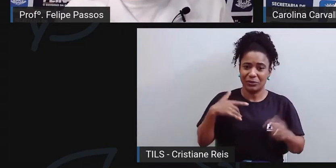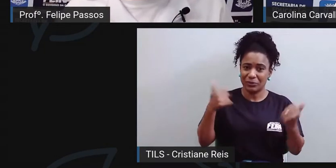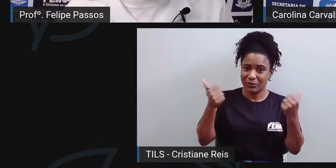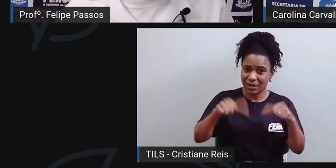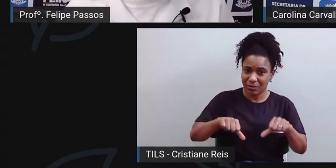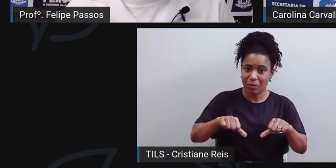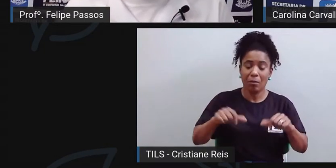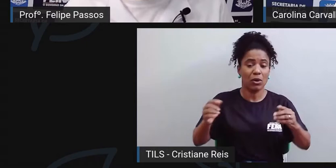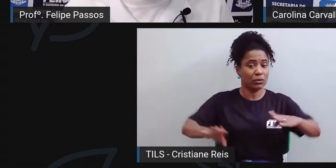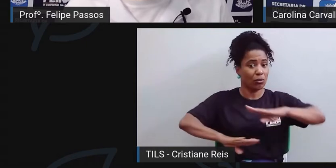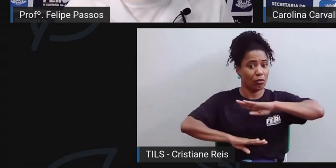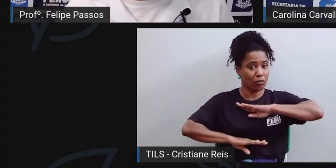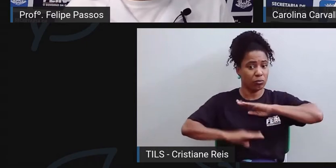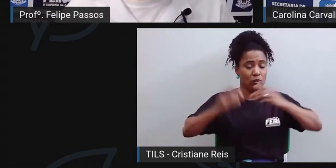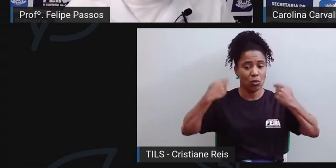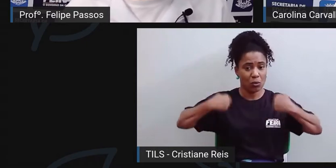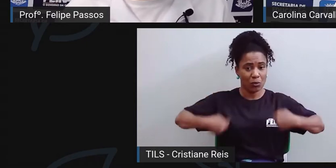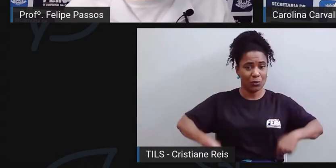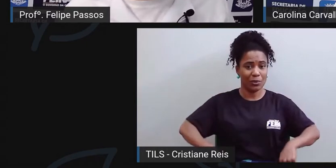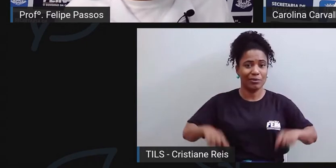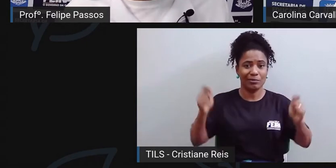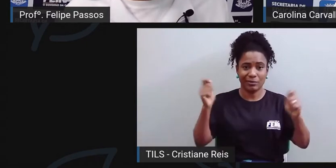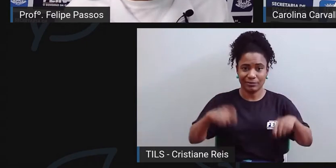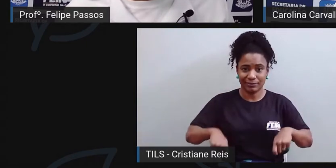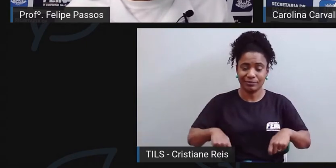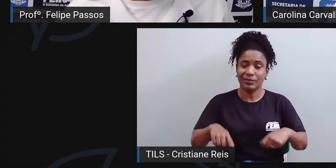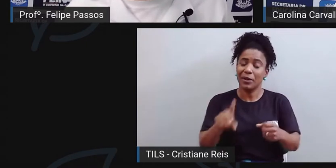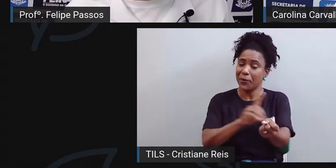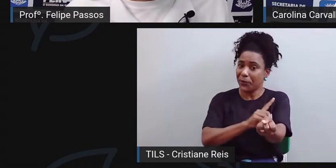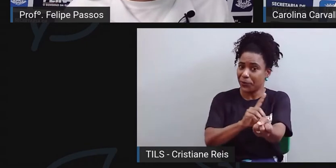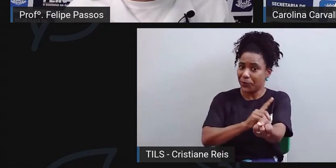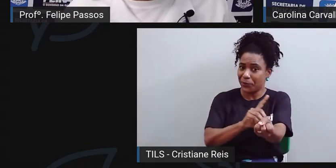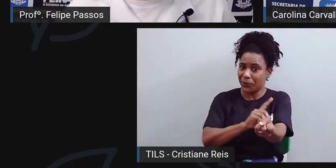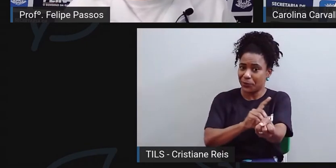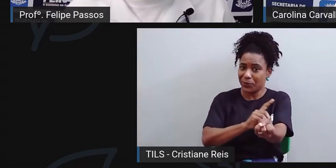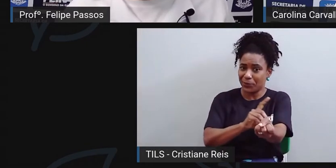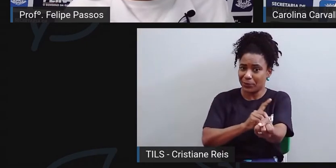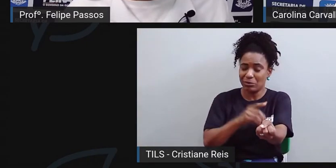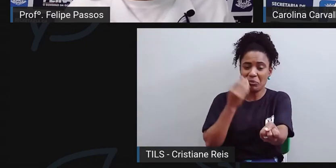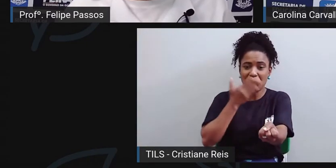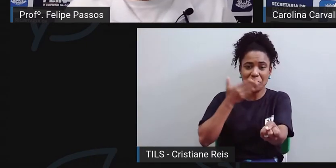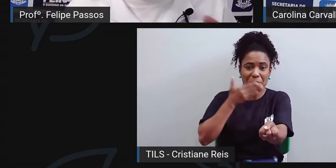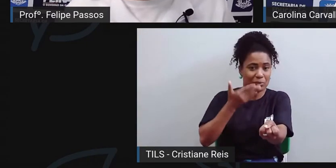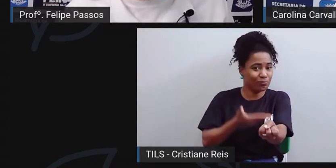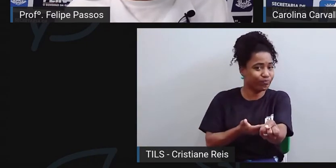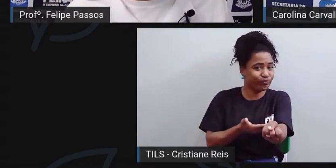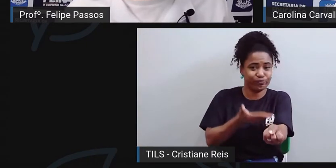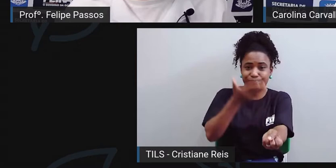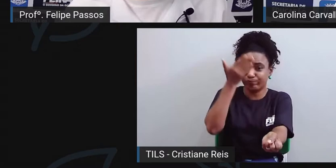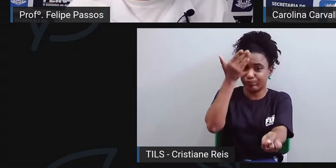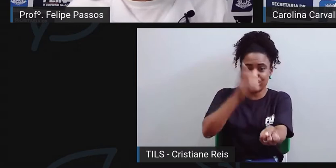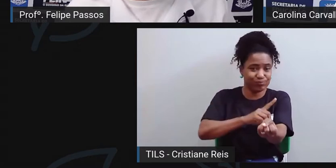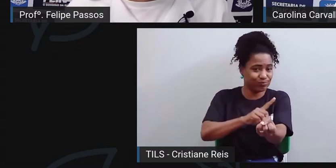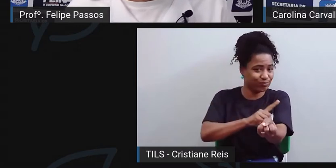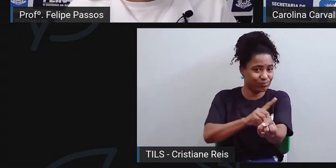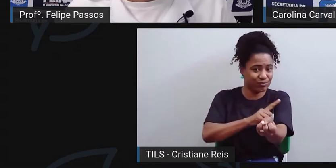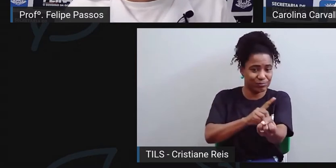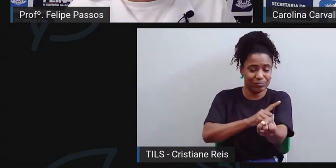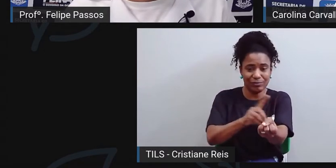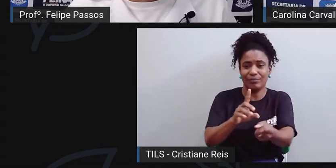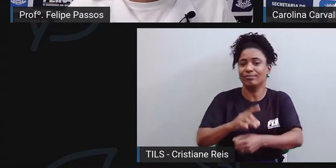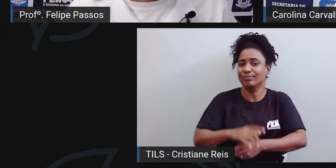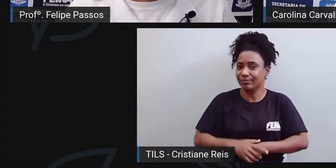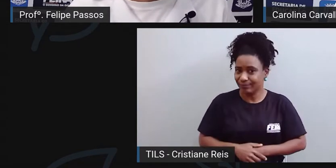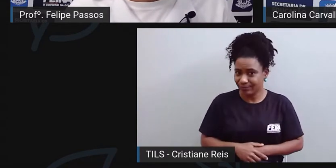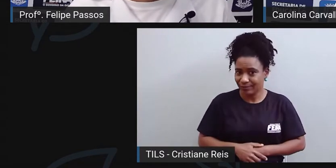sistêmicos. Por exemplo, a gente tem aí a diabetes, né? Que é uma doença, e a gente até ouve falar bastante por conta dessa alta